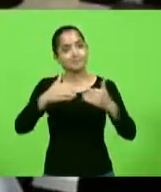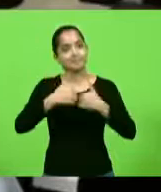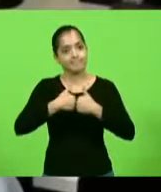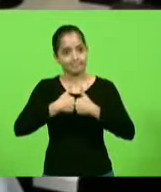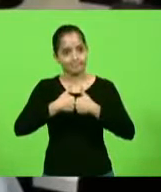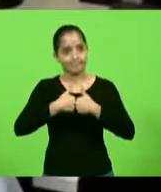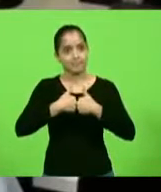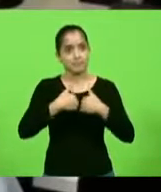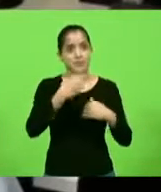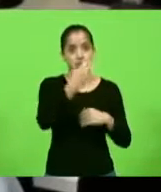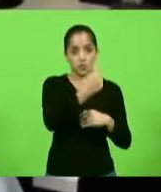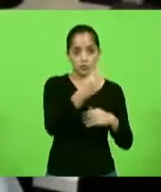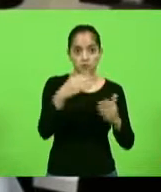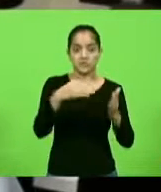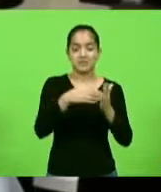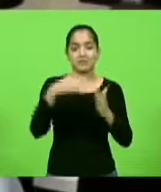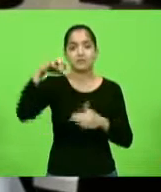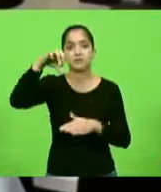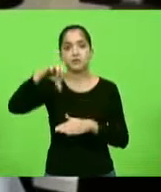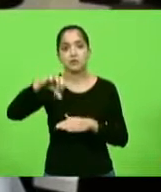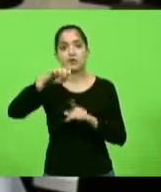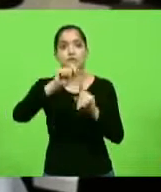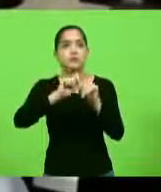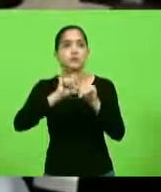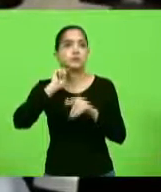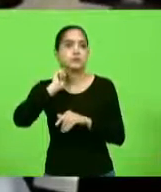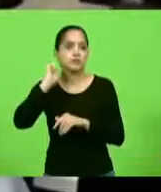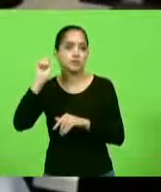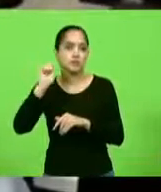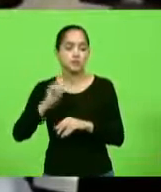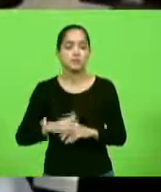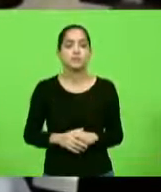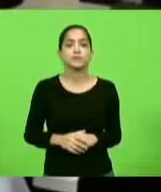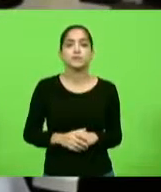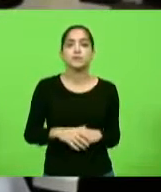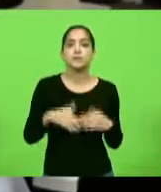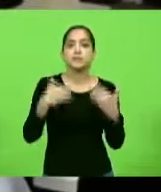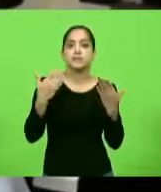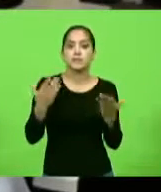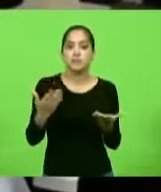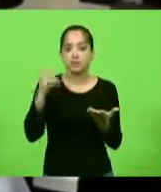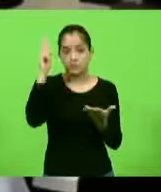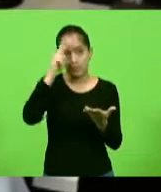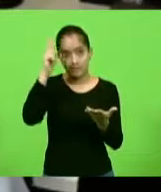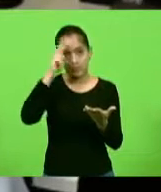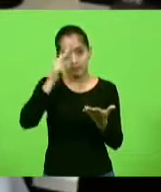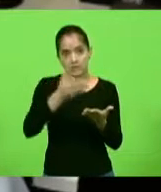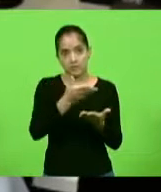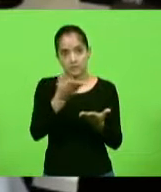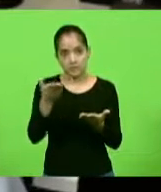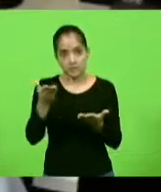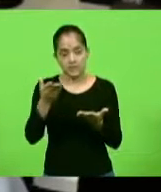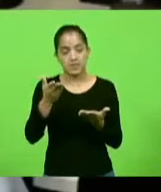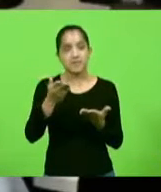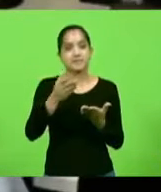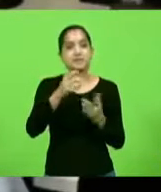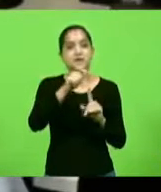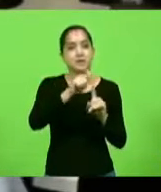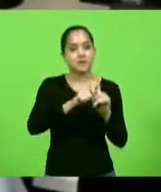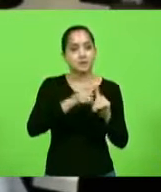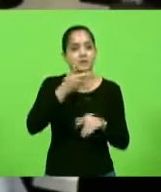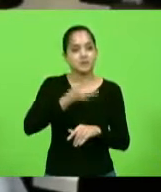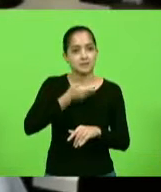de 2 a 9 de abril desse ano. Então, só para lembrar, em dezembro de 2007,